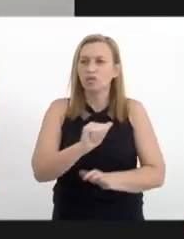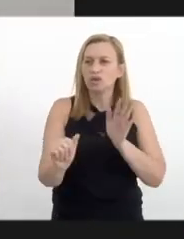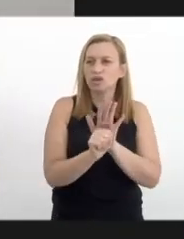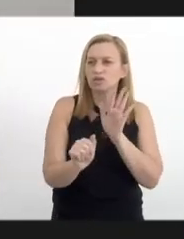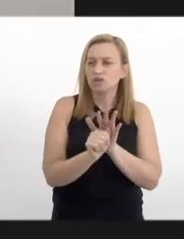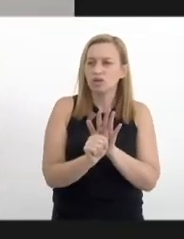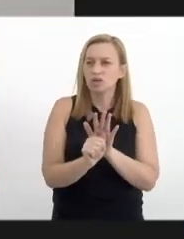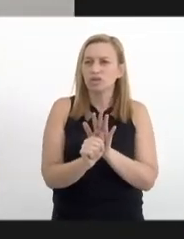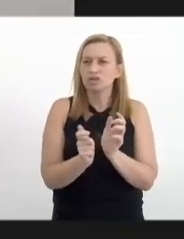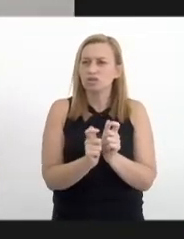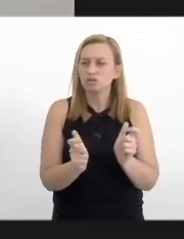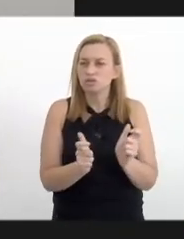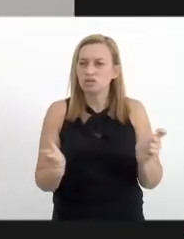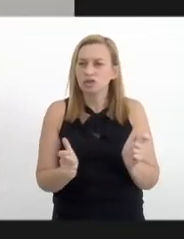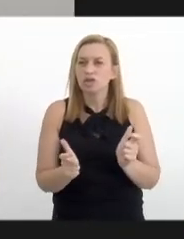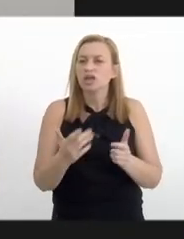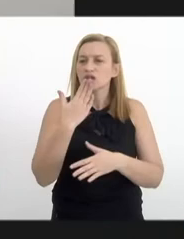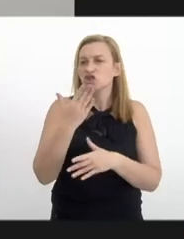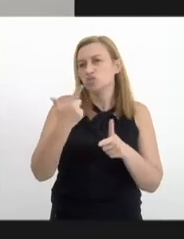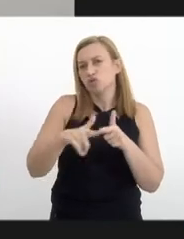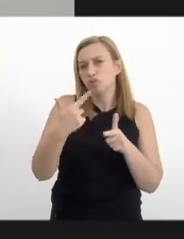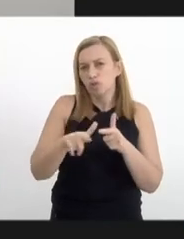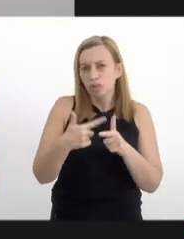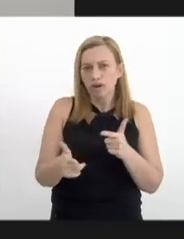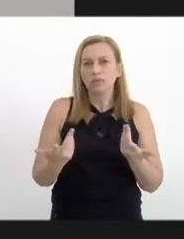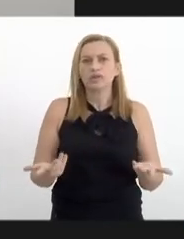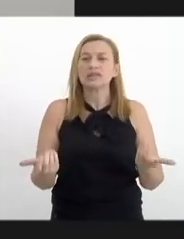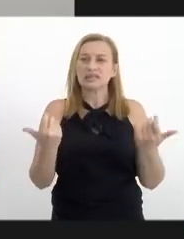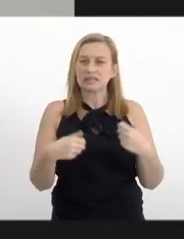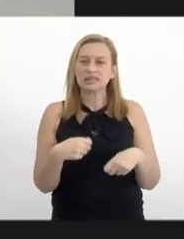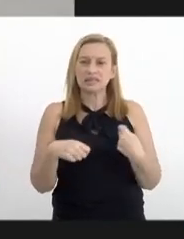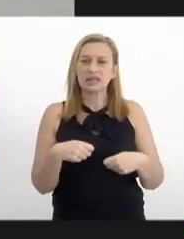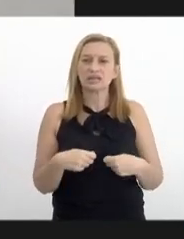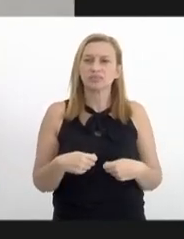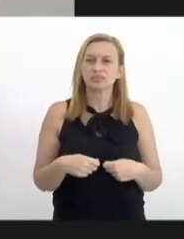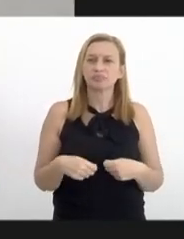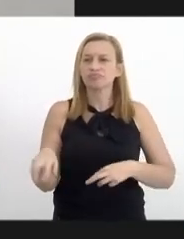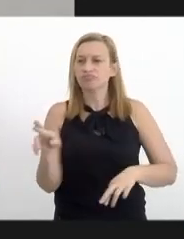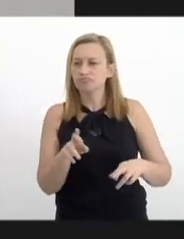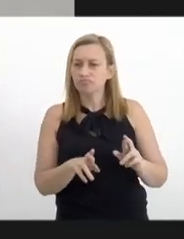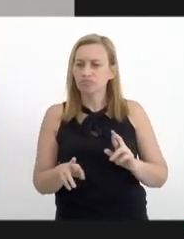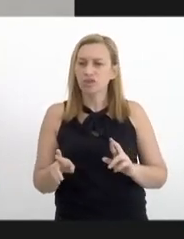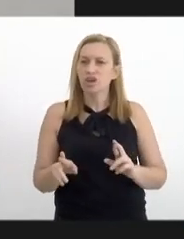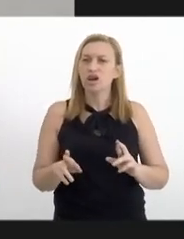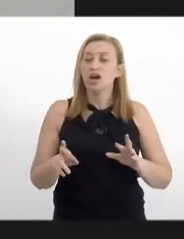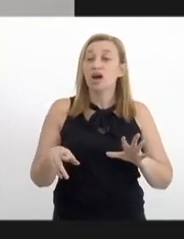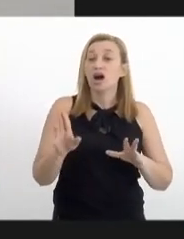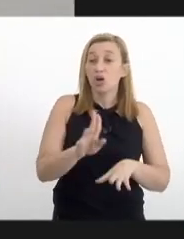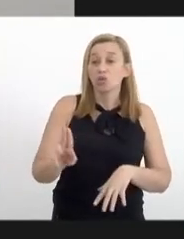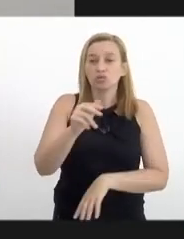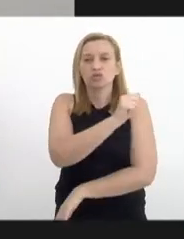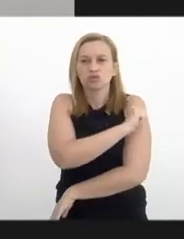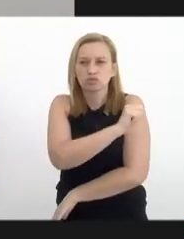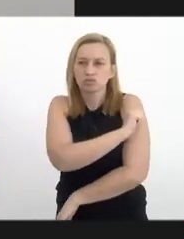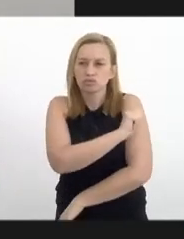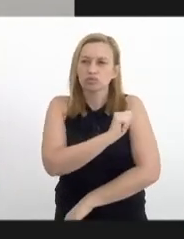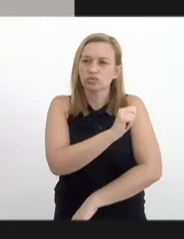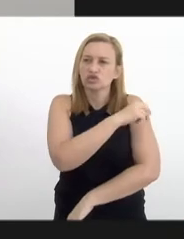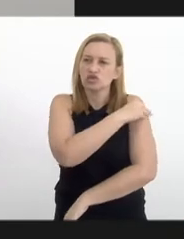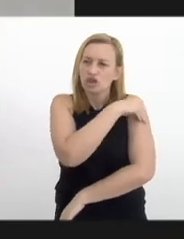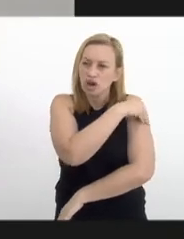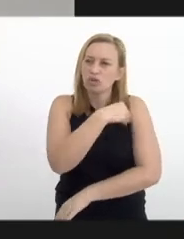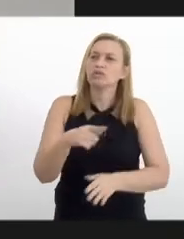que são, que têm esse tipo de problema, quer dizer, necessidades relativas ao uso de álcool e drogas. Então, gente tem uma rede que é uma rede